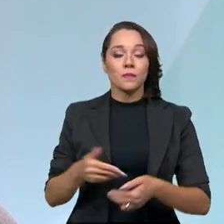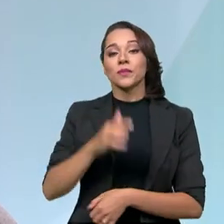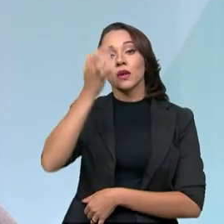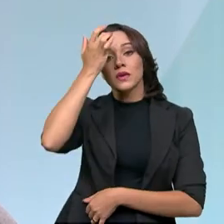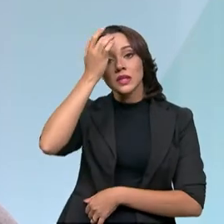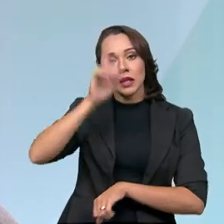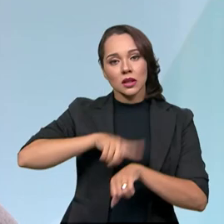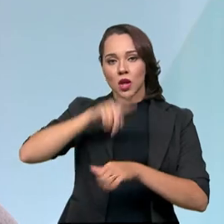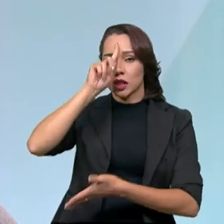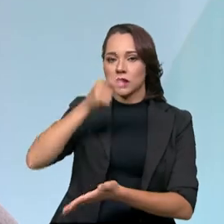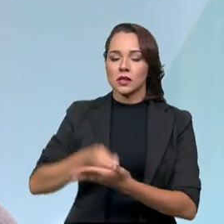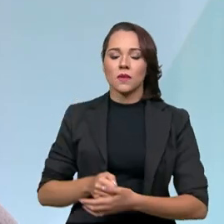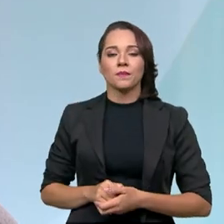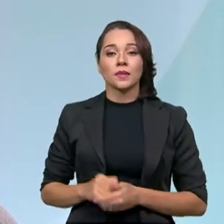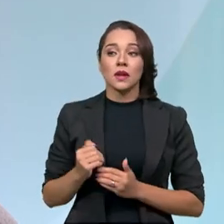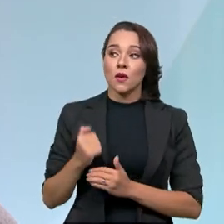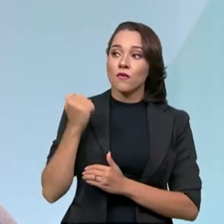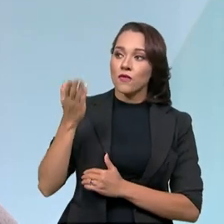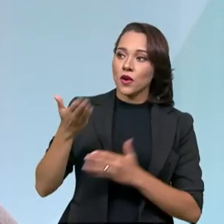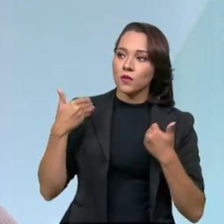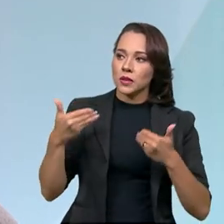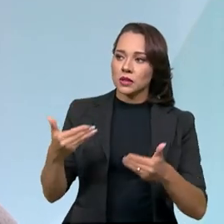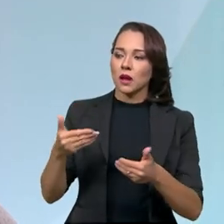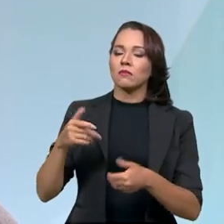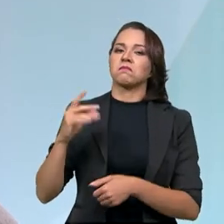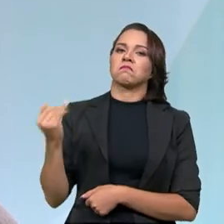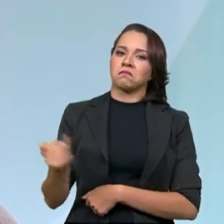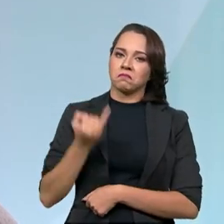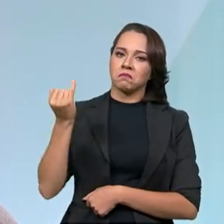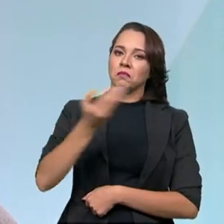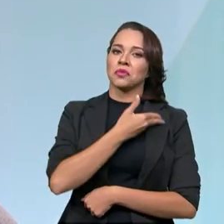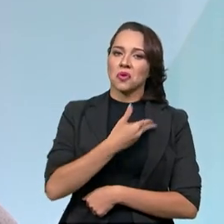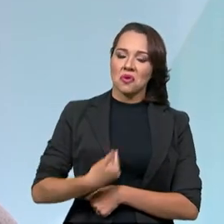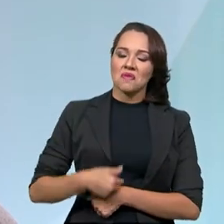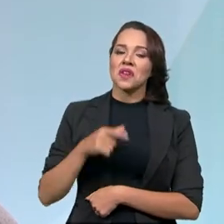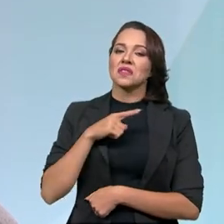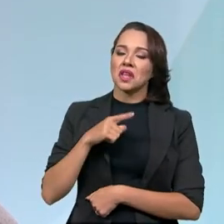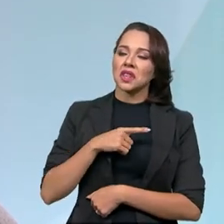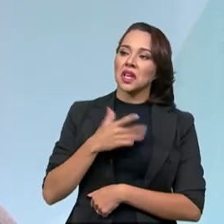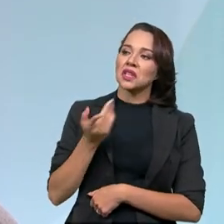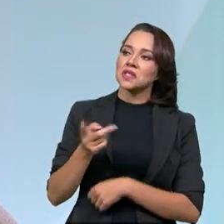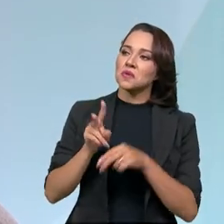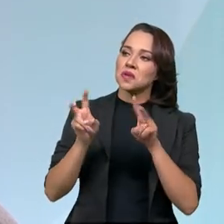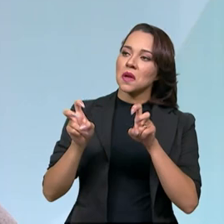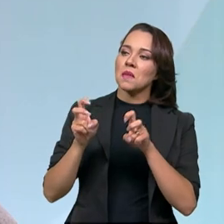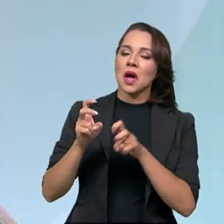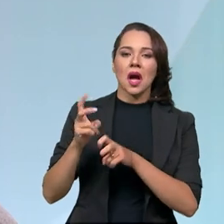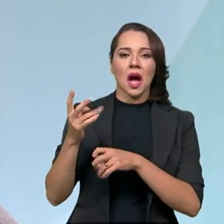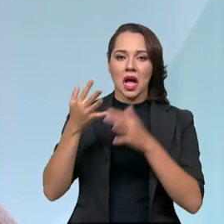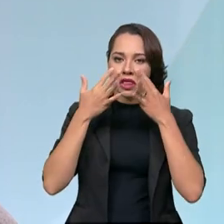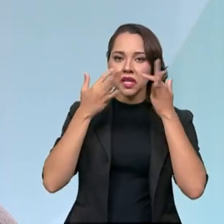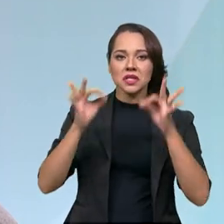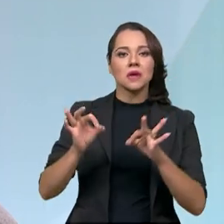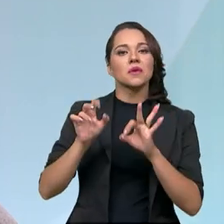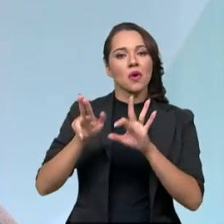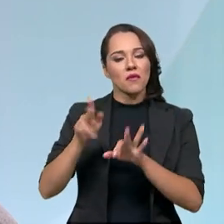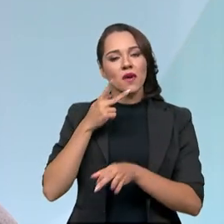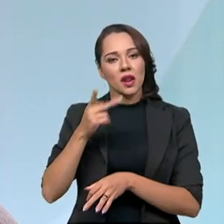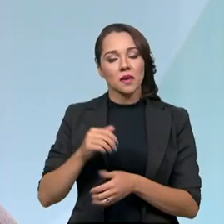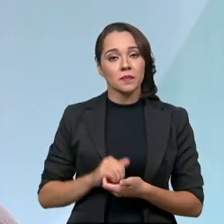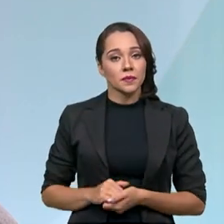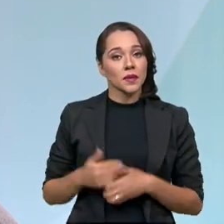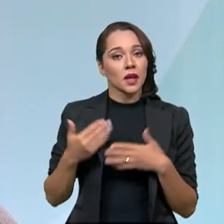Fora do Ministério, isso reflete uma importância que o governo está dando ao tema na agenda política, como eu mencionei.